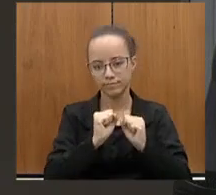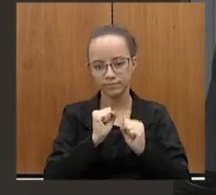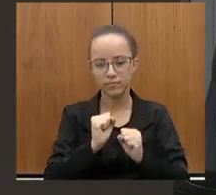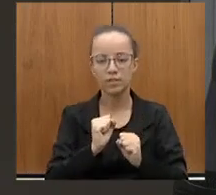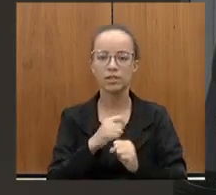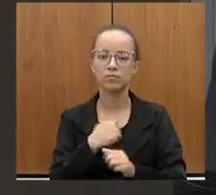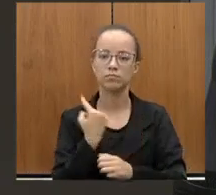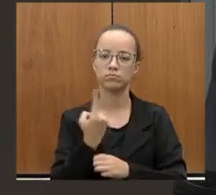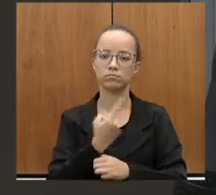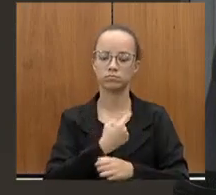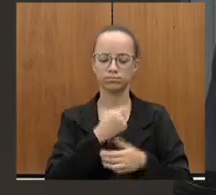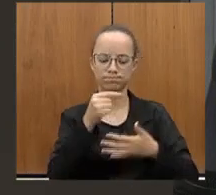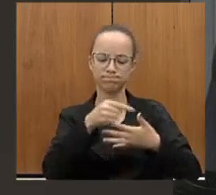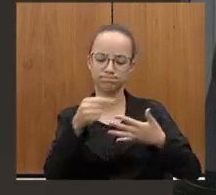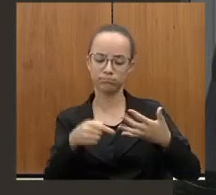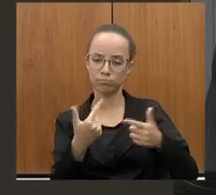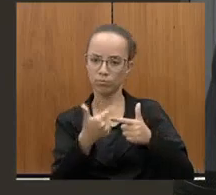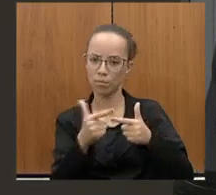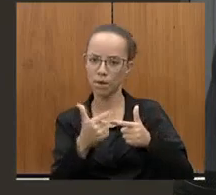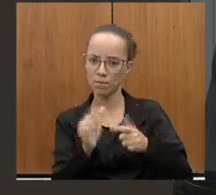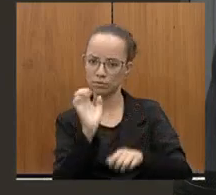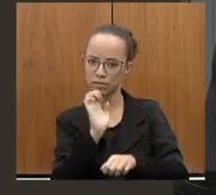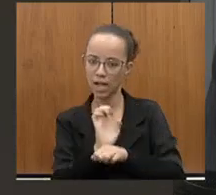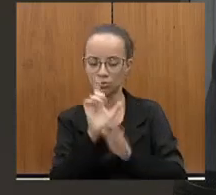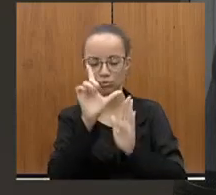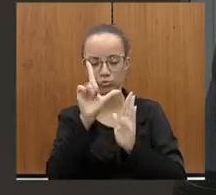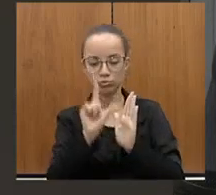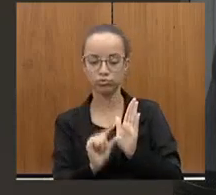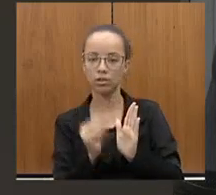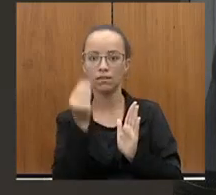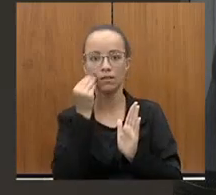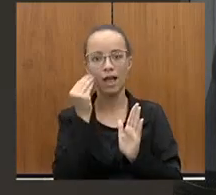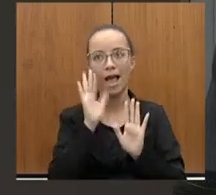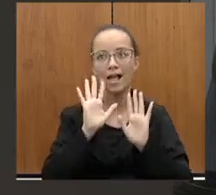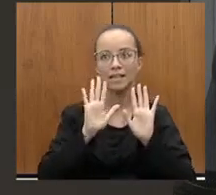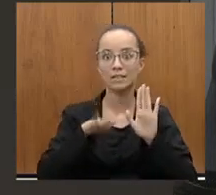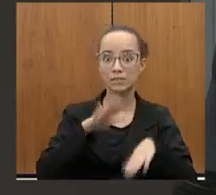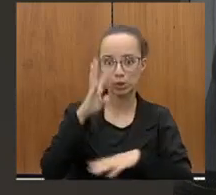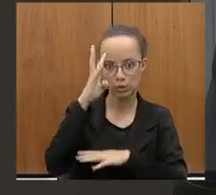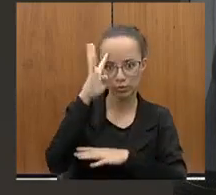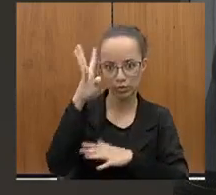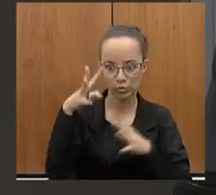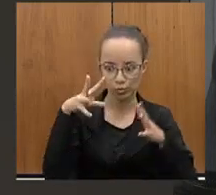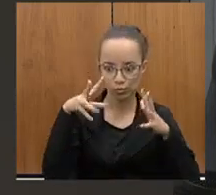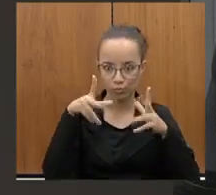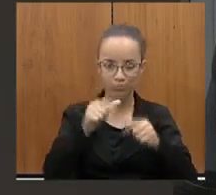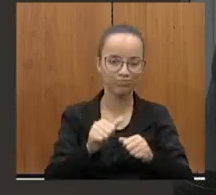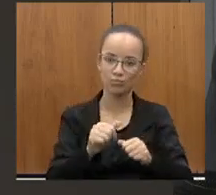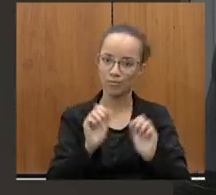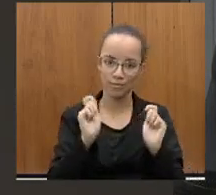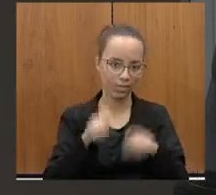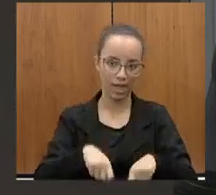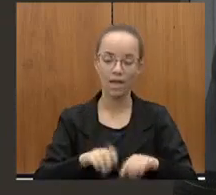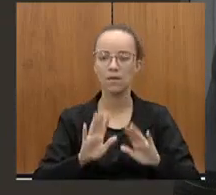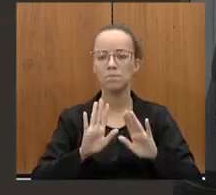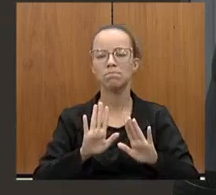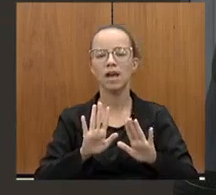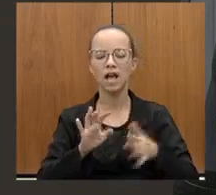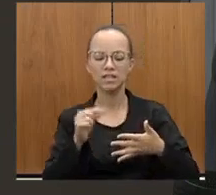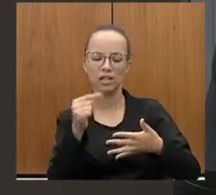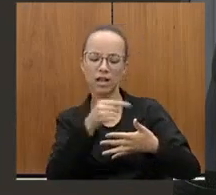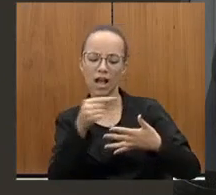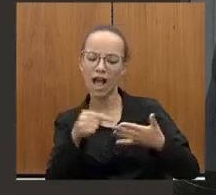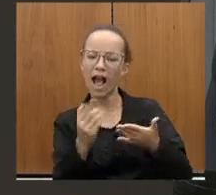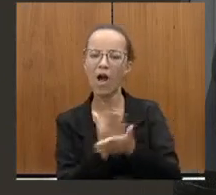minimizar os problemas do Estado. Talvez não conseguimos resolver todos, mas o que nós resolvermos,